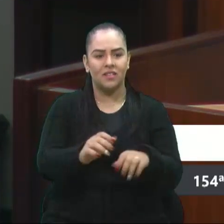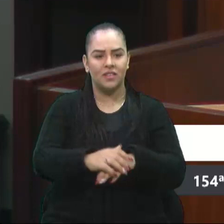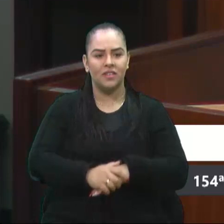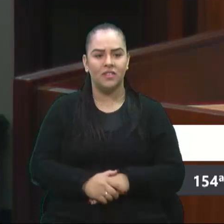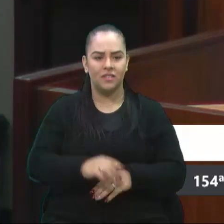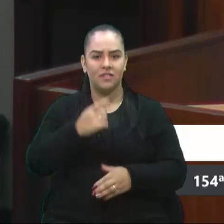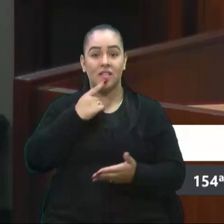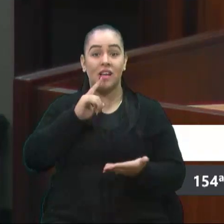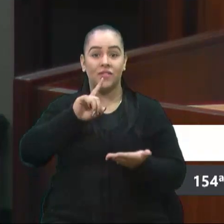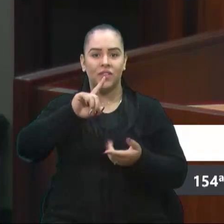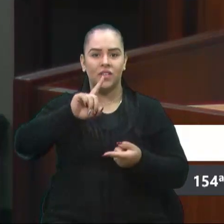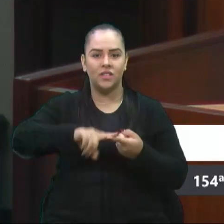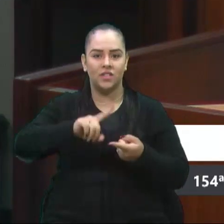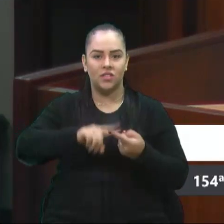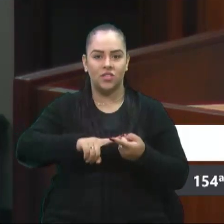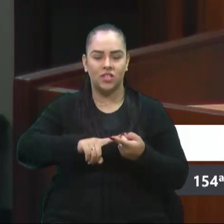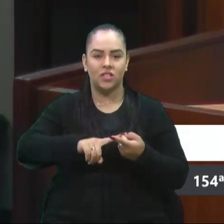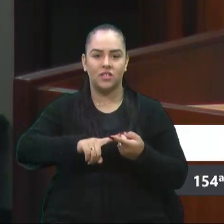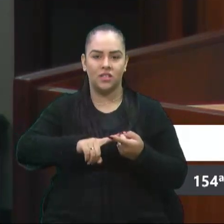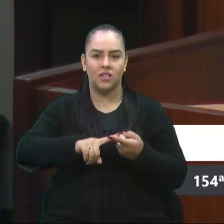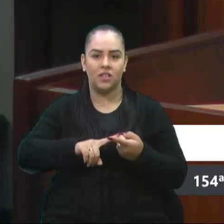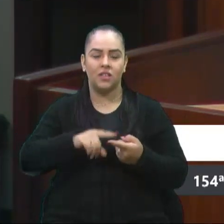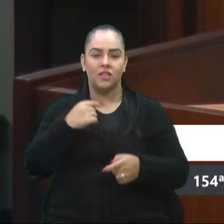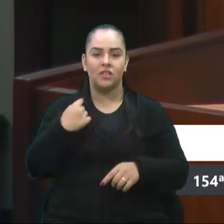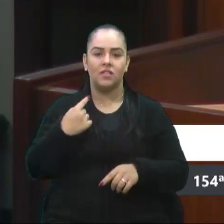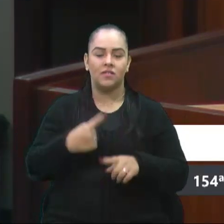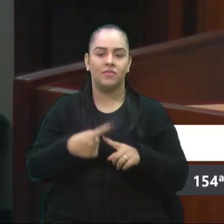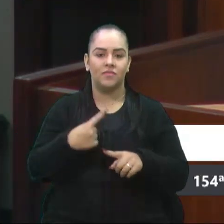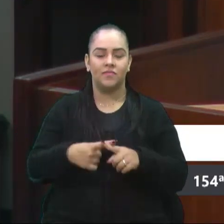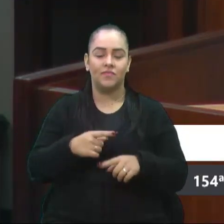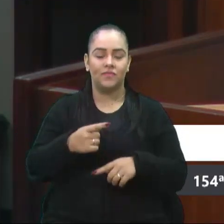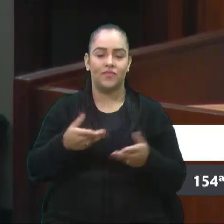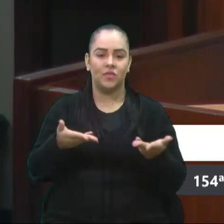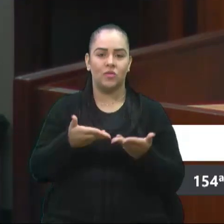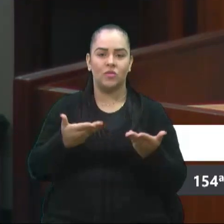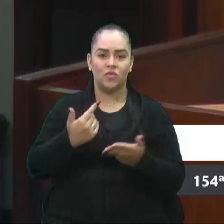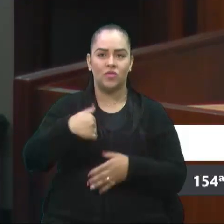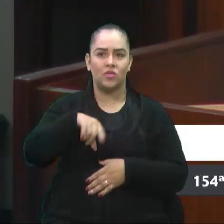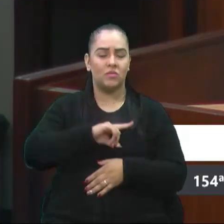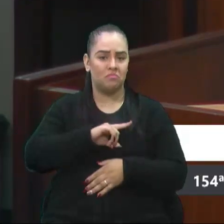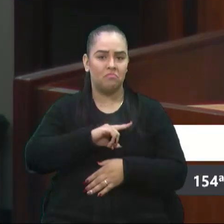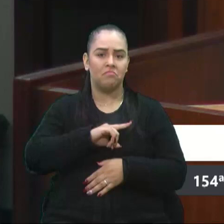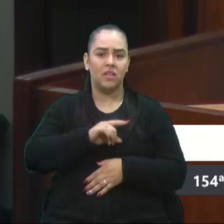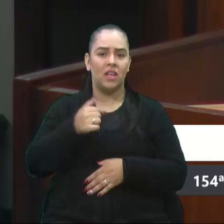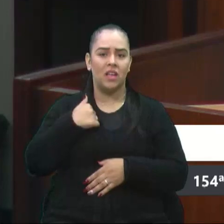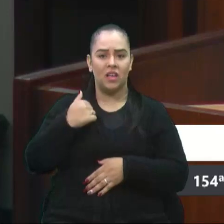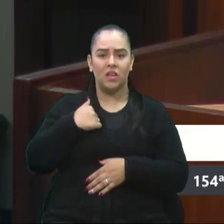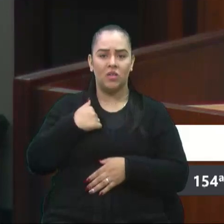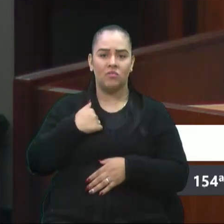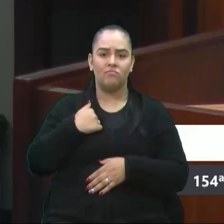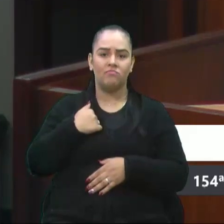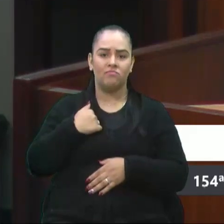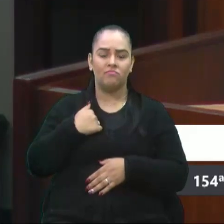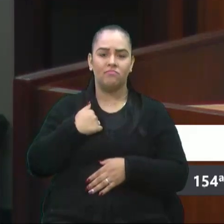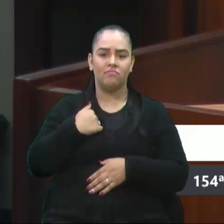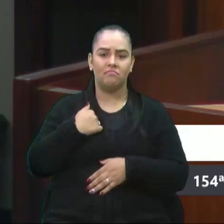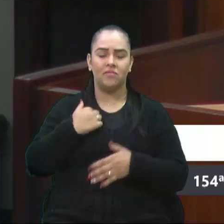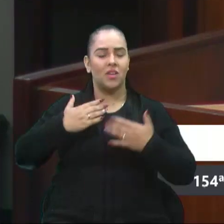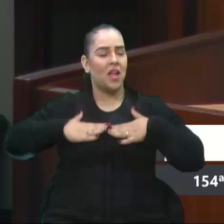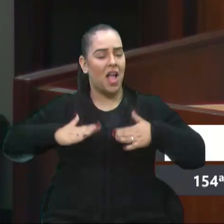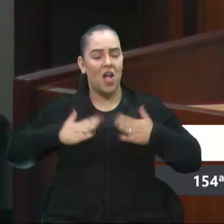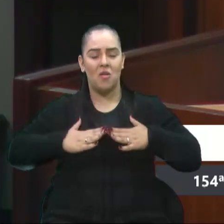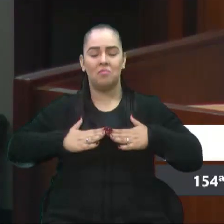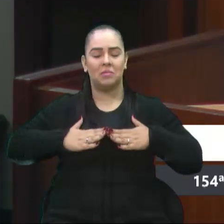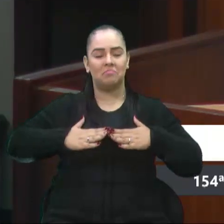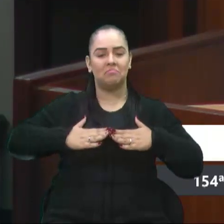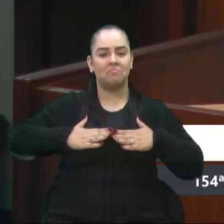por causa de vocês. Então hoje eu estou com a cabeça tranquila. Graças a Deus, eu estou de cabeça